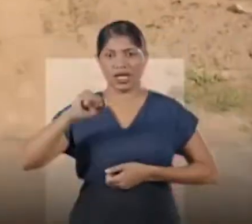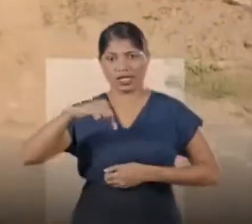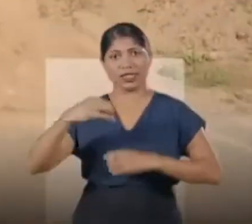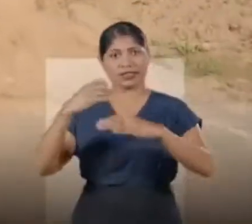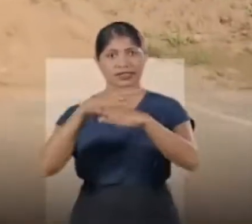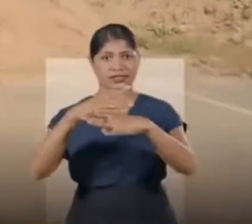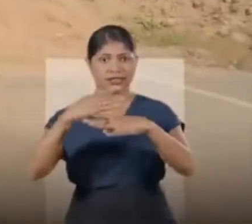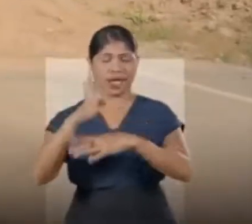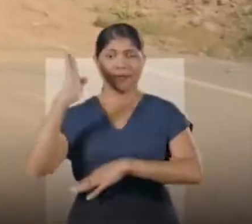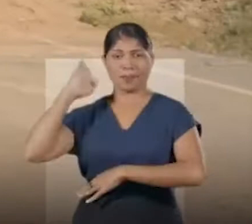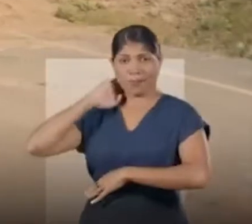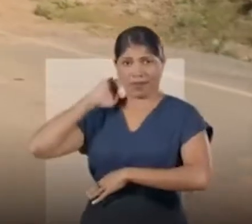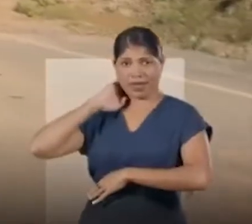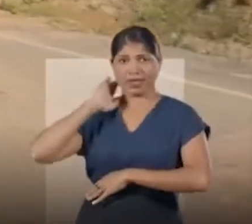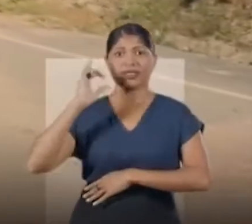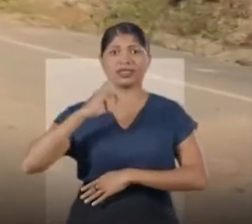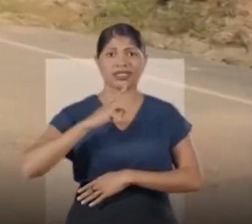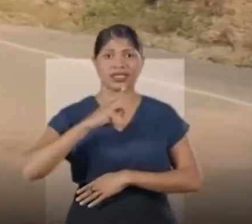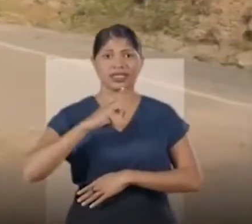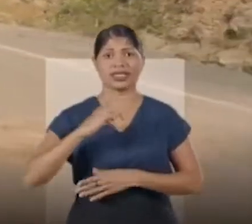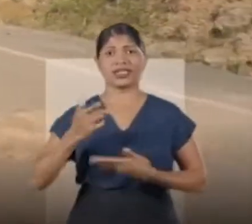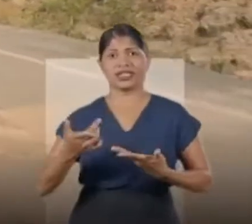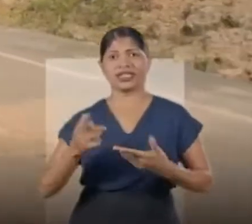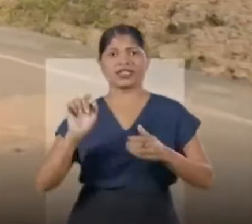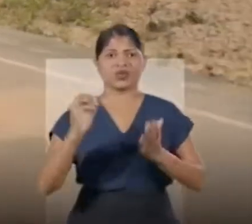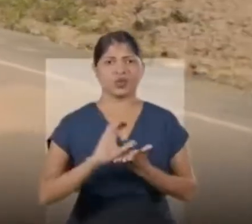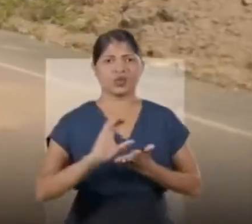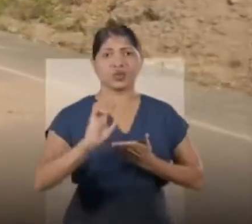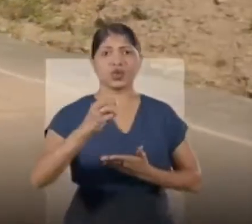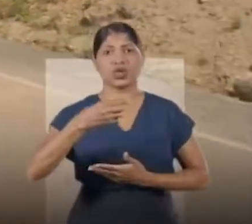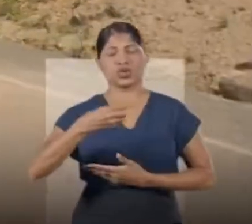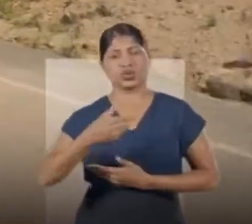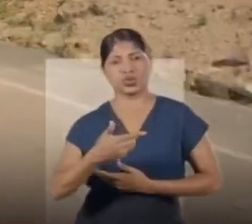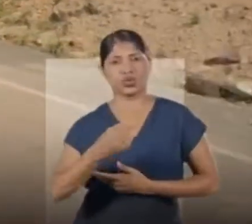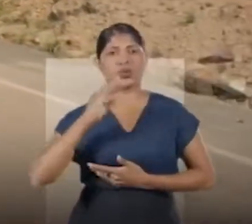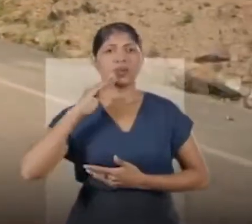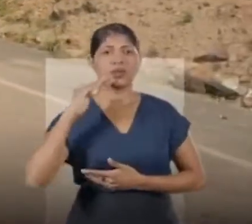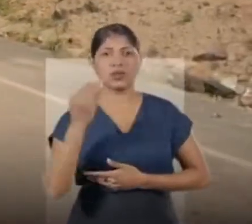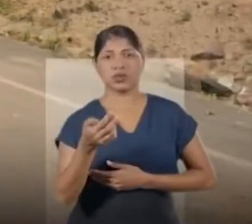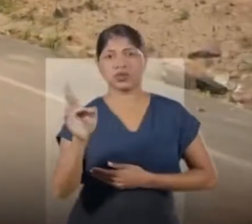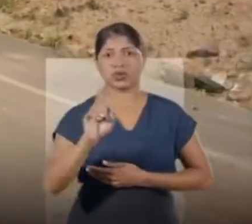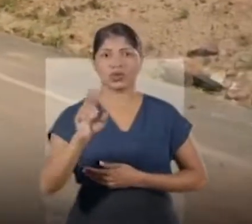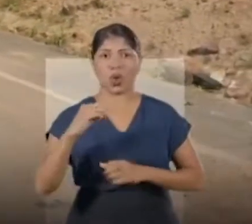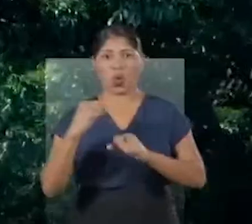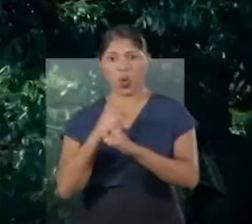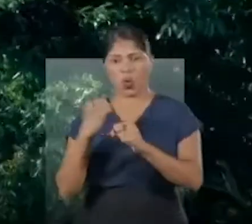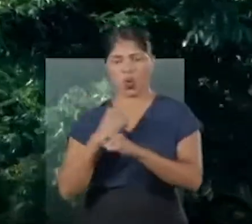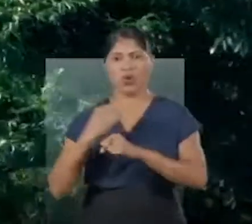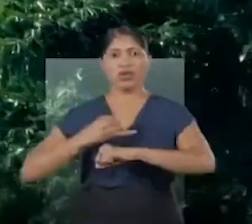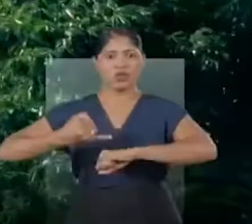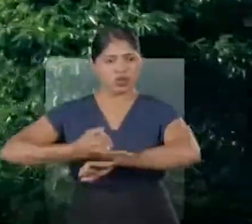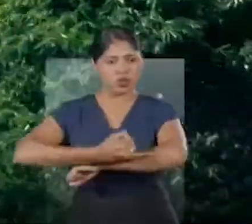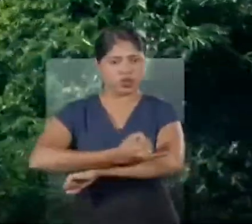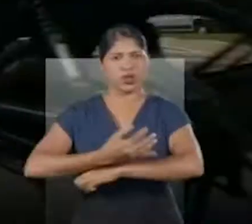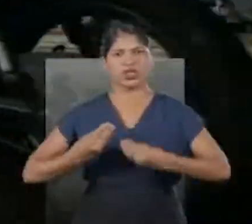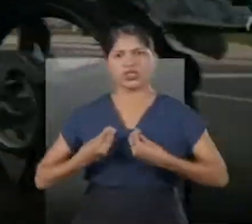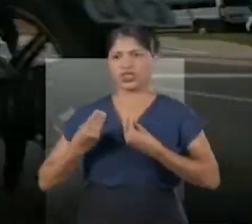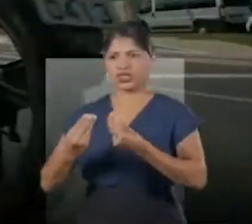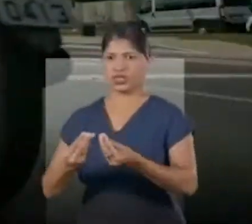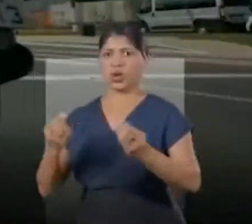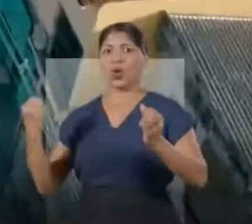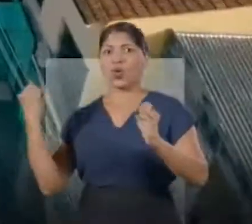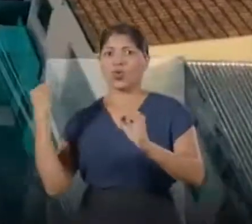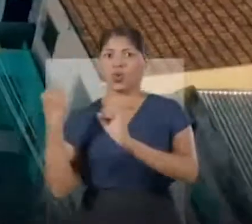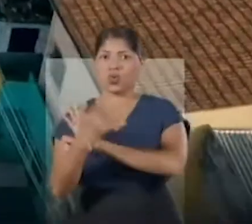Aqui na região metropolitana de Belém, estamos investindo mais de 2 bilhões de reais em obras de infraestrutura. Já entregamos a